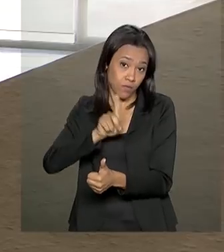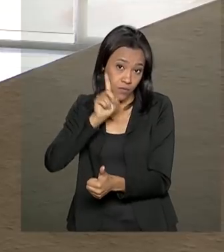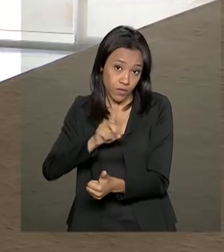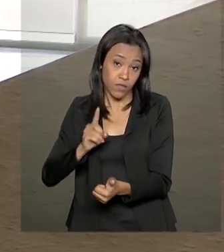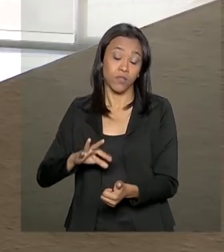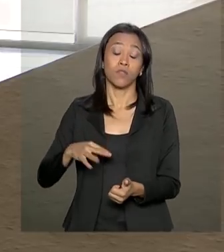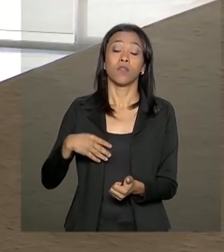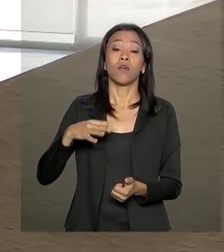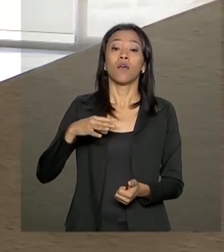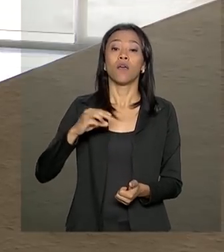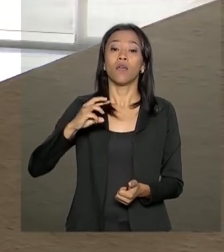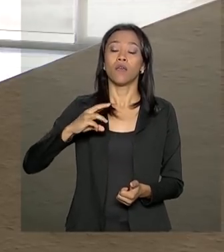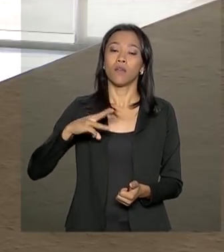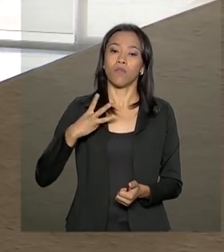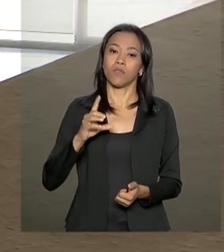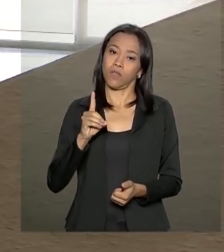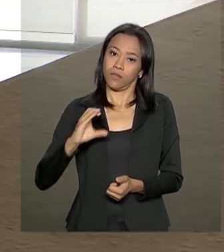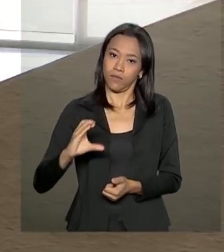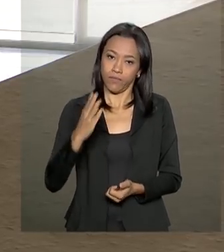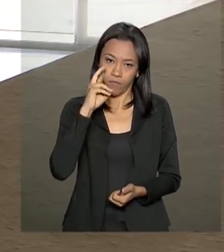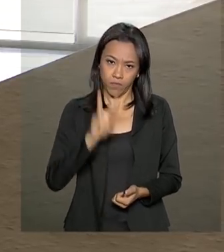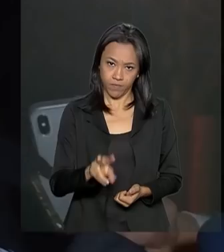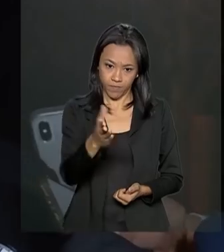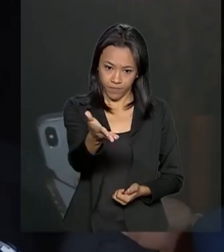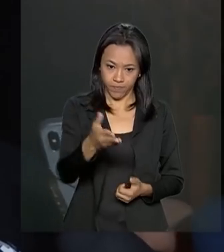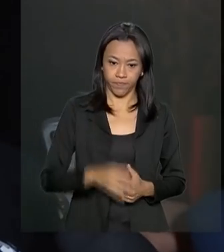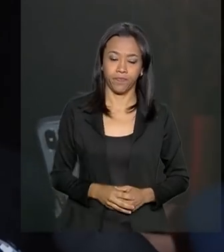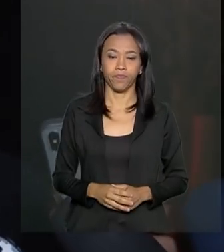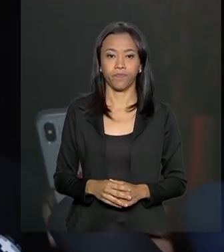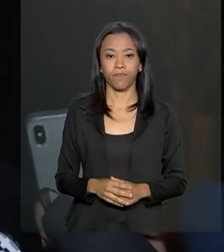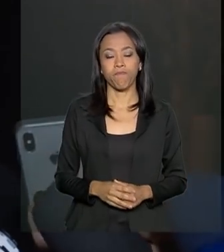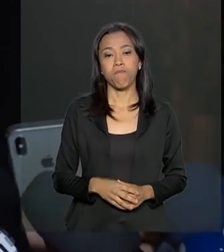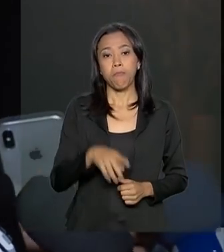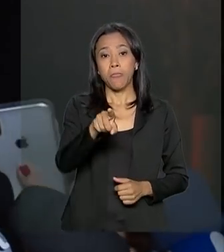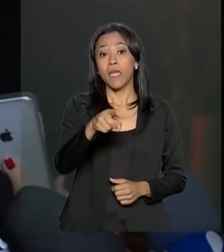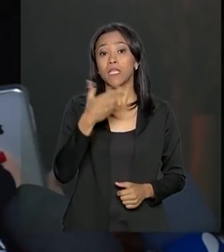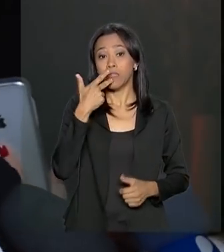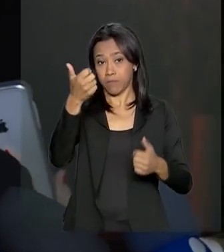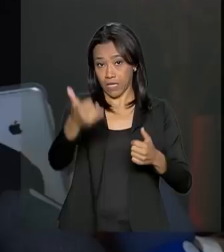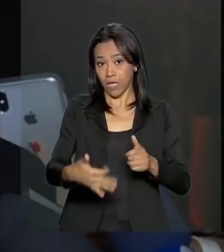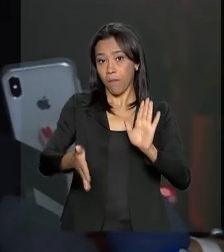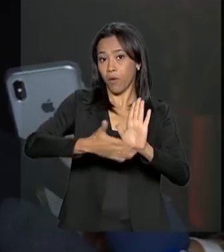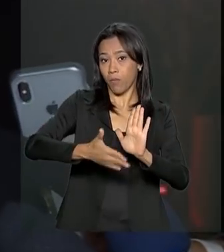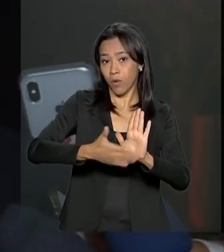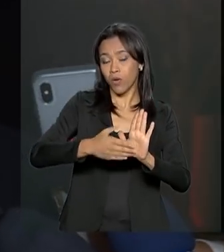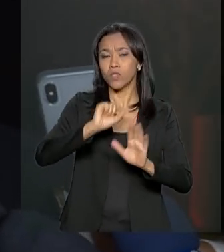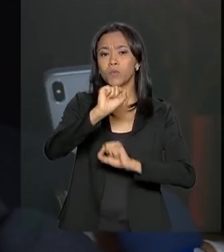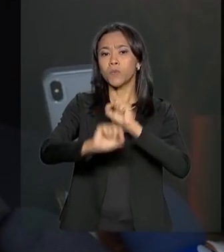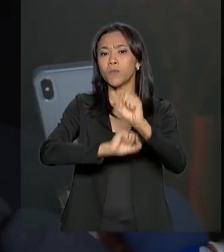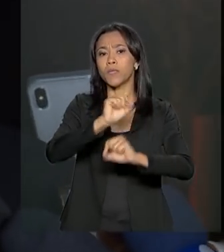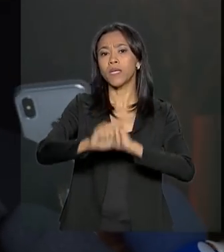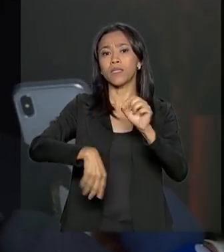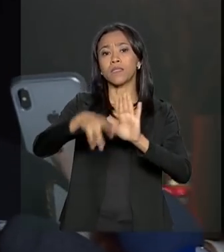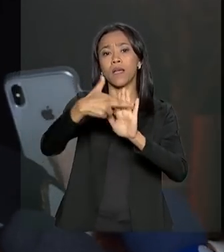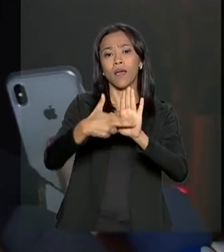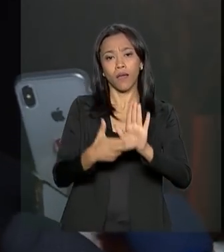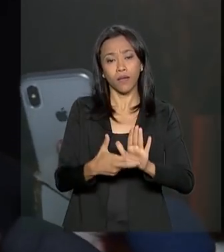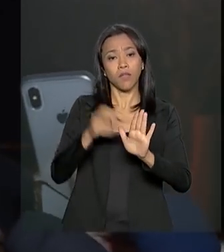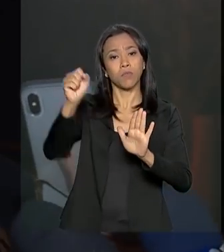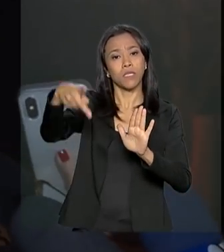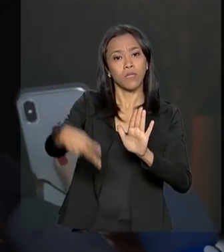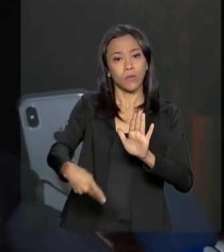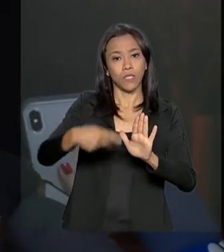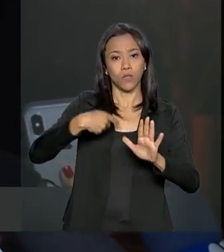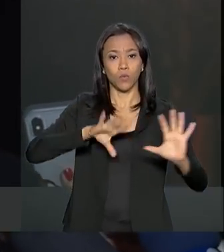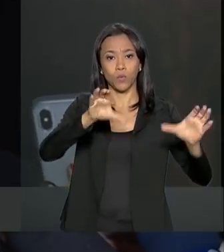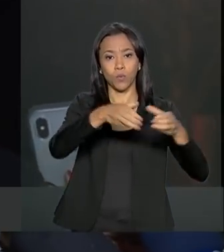nos Estados Unidos. Vamos ver. A proposta referente à Previdência dos Militares encontra-se pronta,